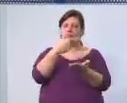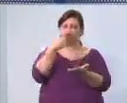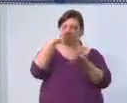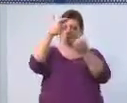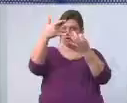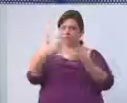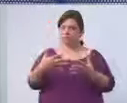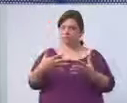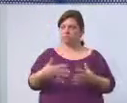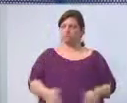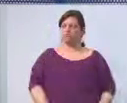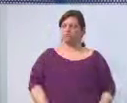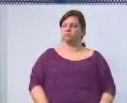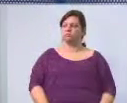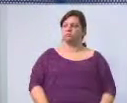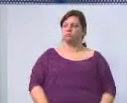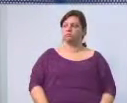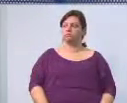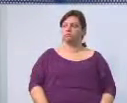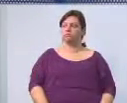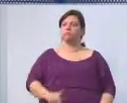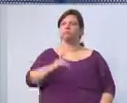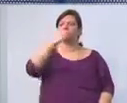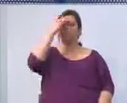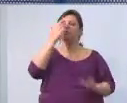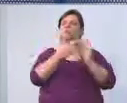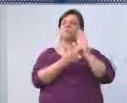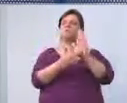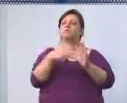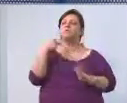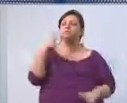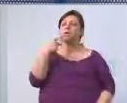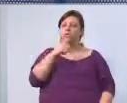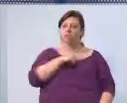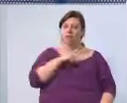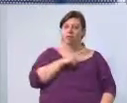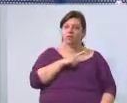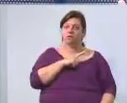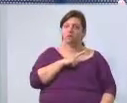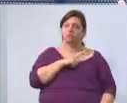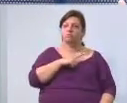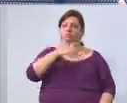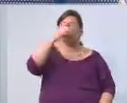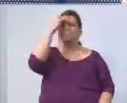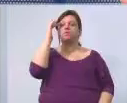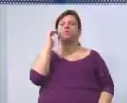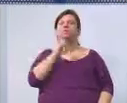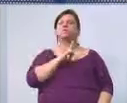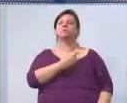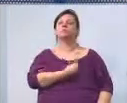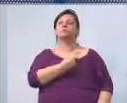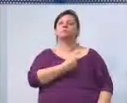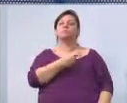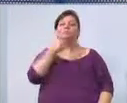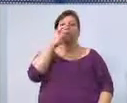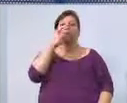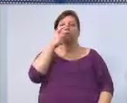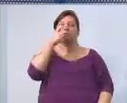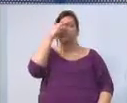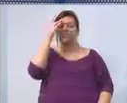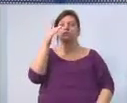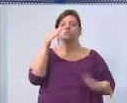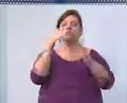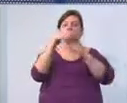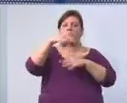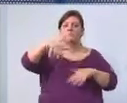uso da tribuna? Algum representante de vereador, alguma pessoa do público, munícipe, presente, que